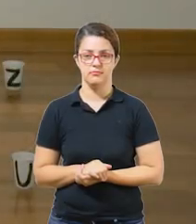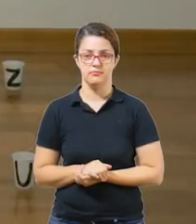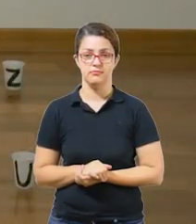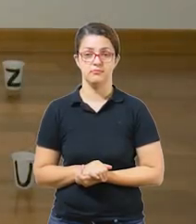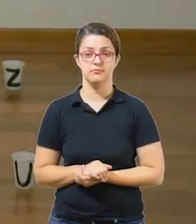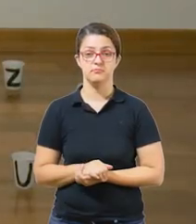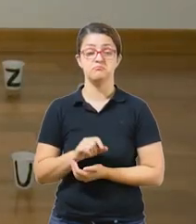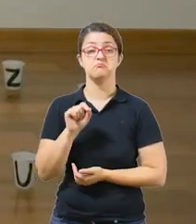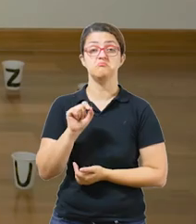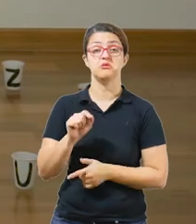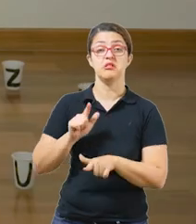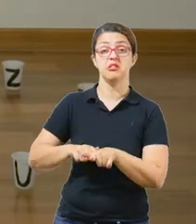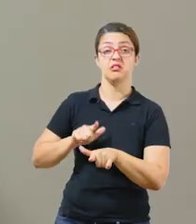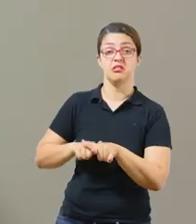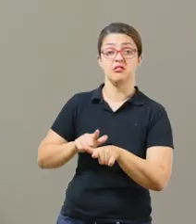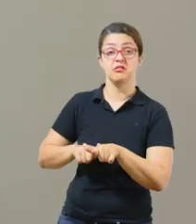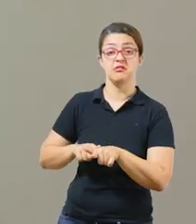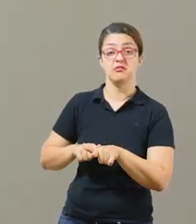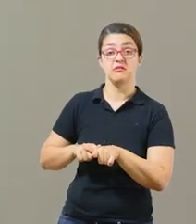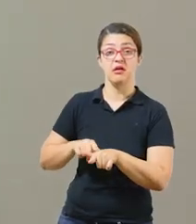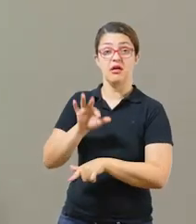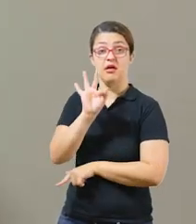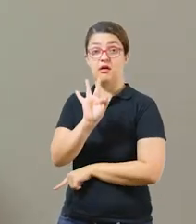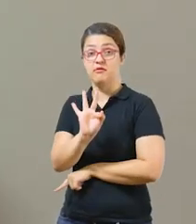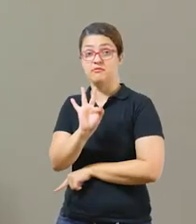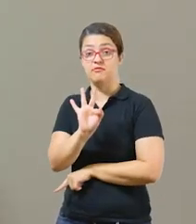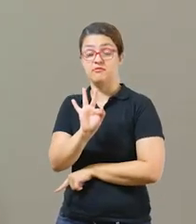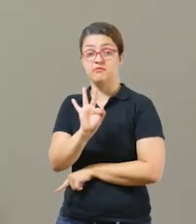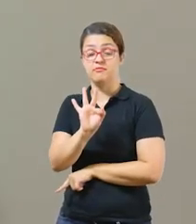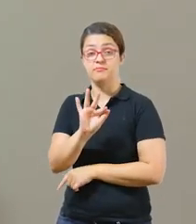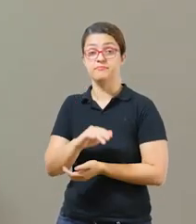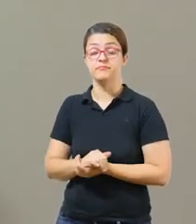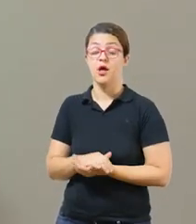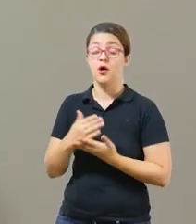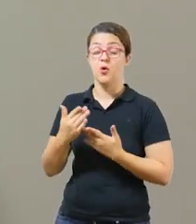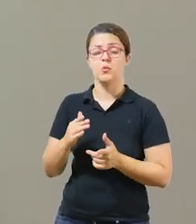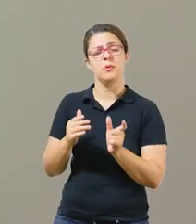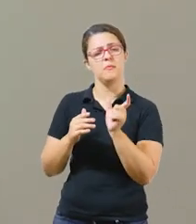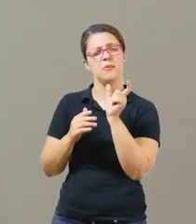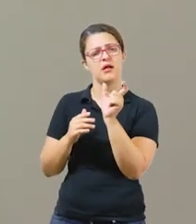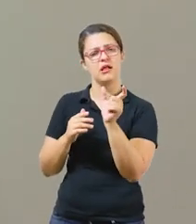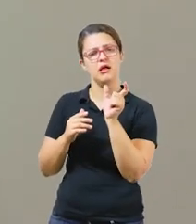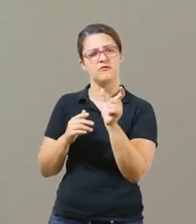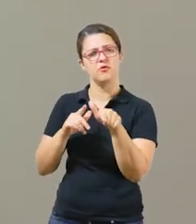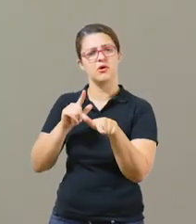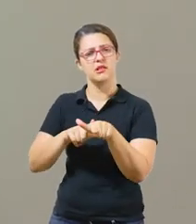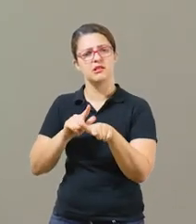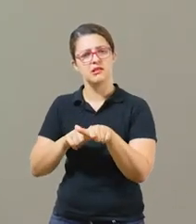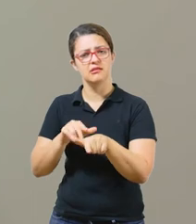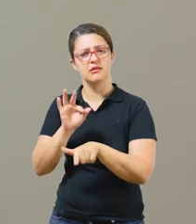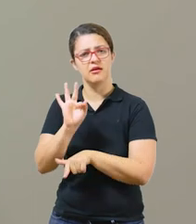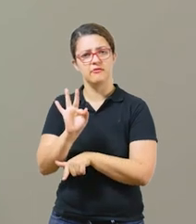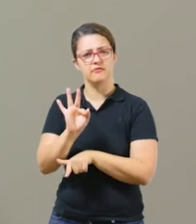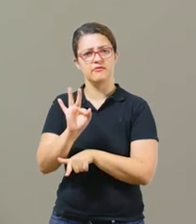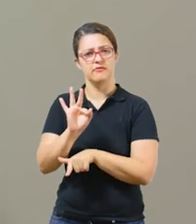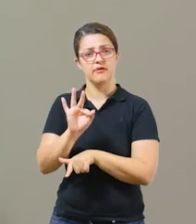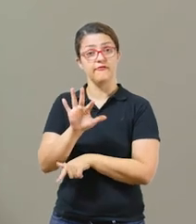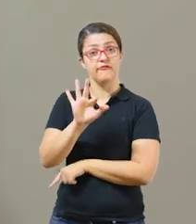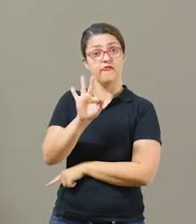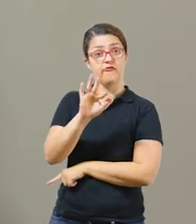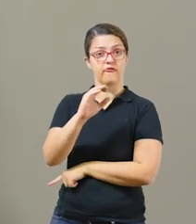Que letrinha é essa daqui? F. F. Fala para mim uma palavra que comece com a letra F. Faca.